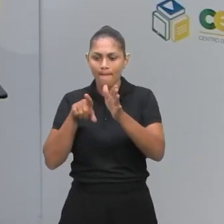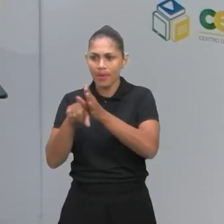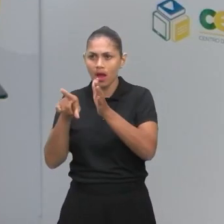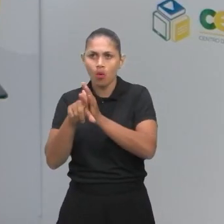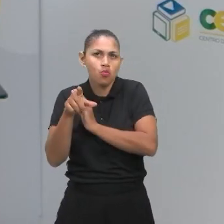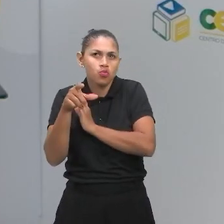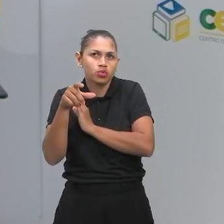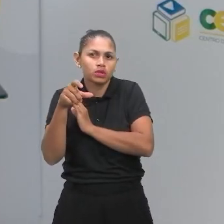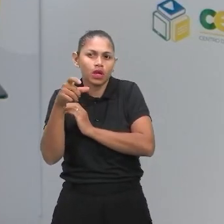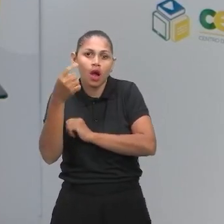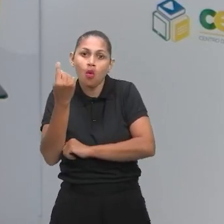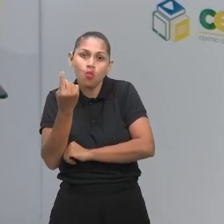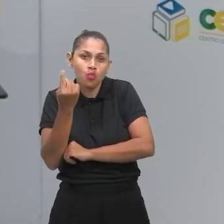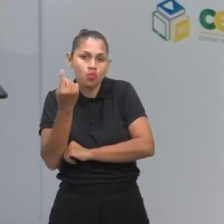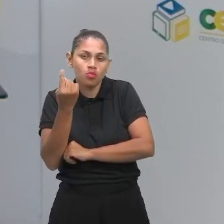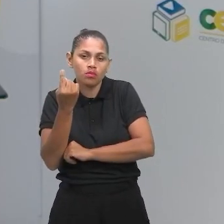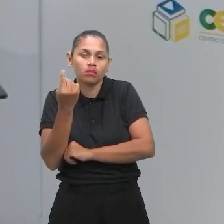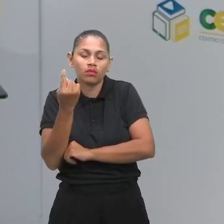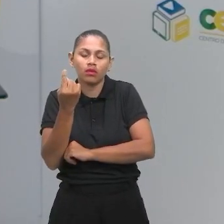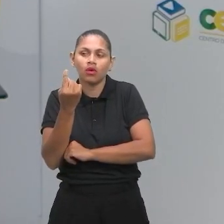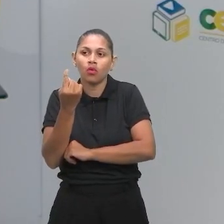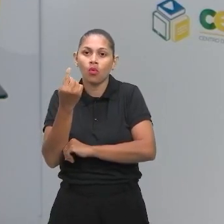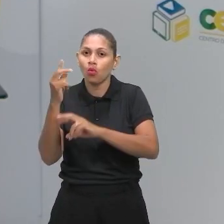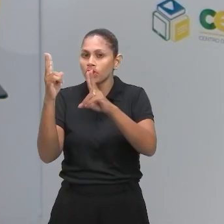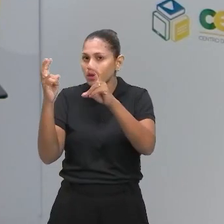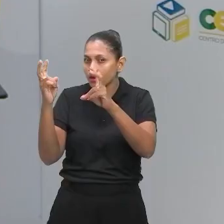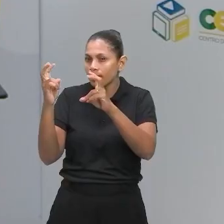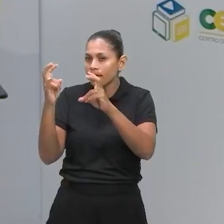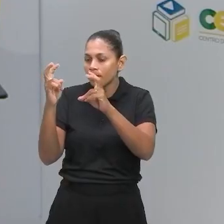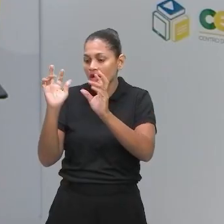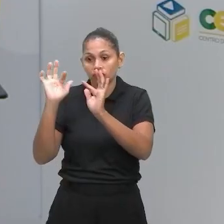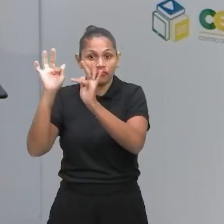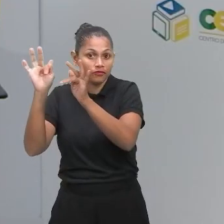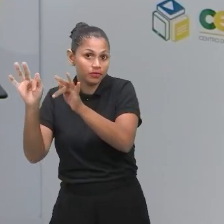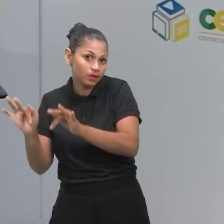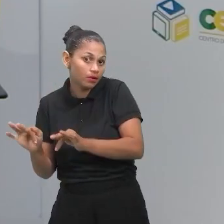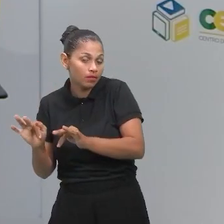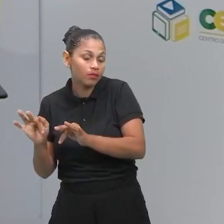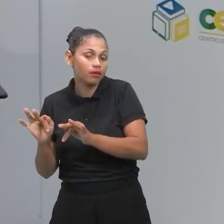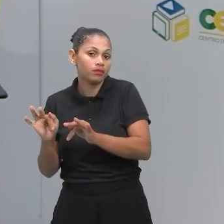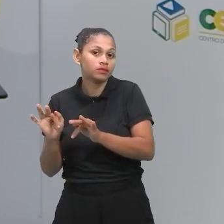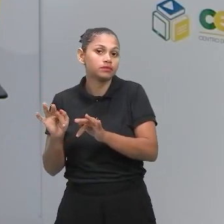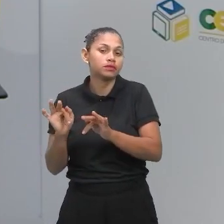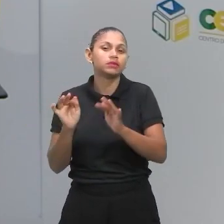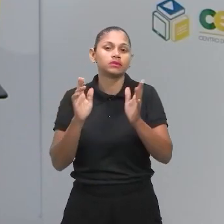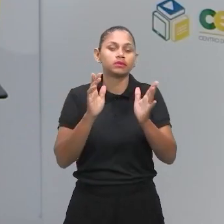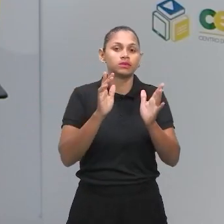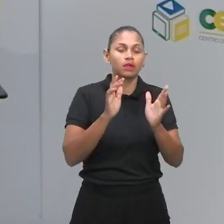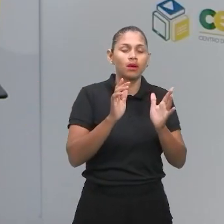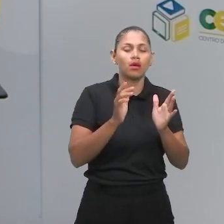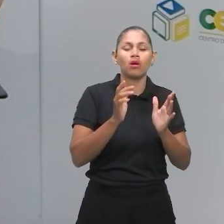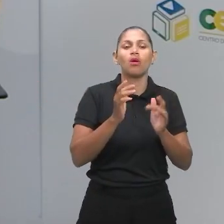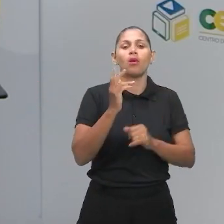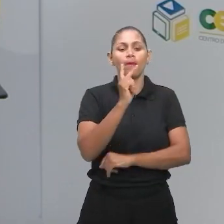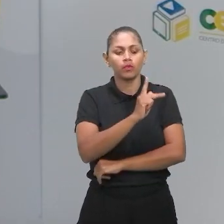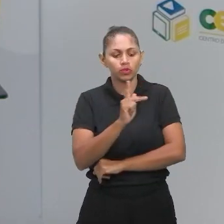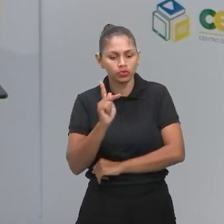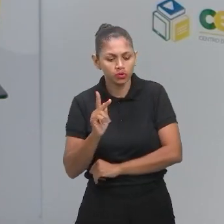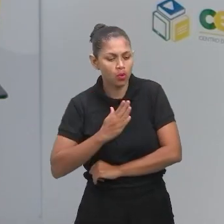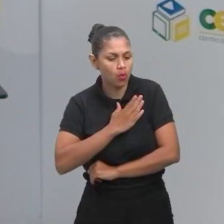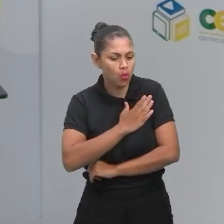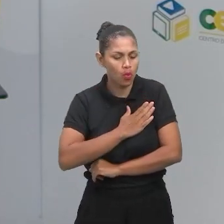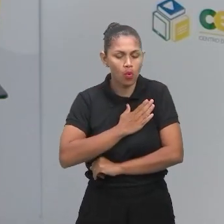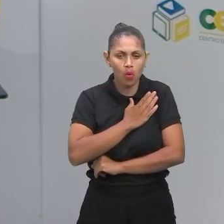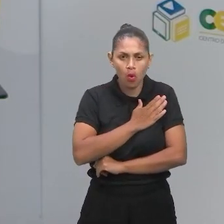Você deve começar pelas questões que envolvem gráficos, tabelas e imagens. Ah, professor, mas eu gosto de fazer tudo na ordem.